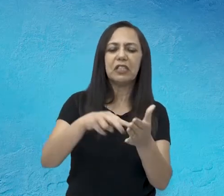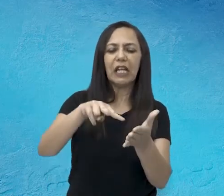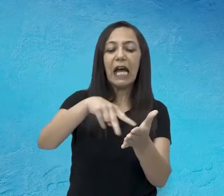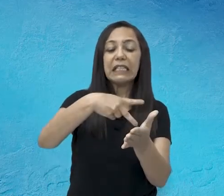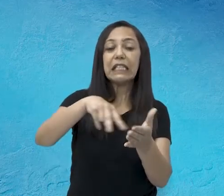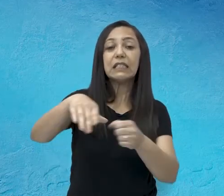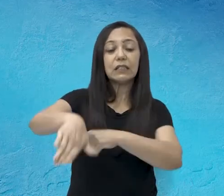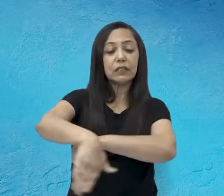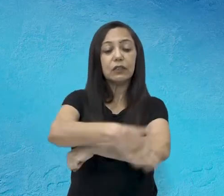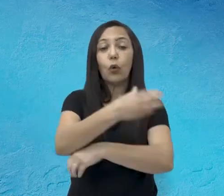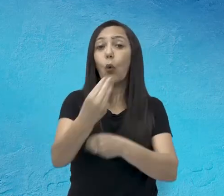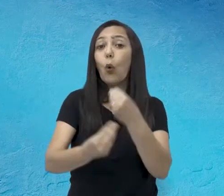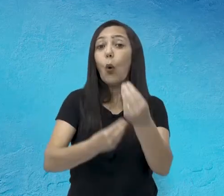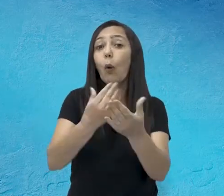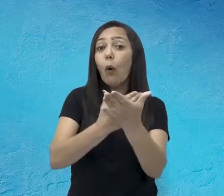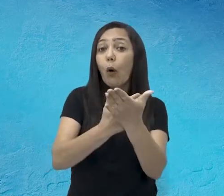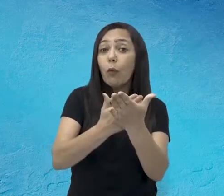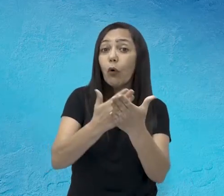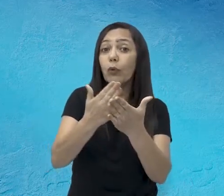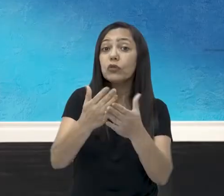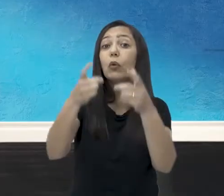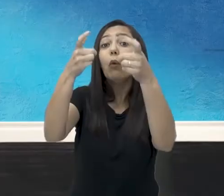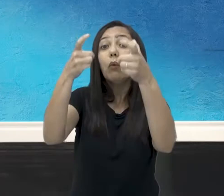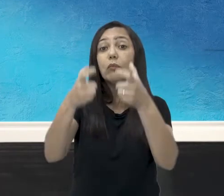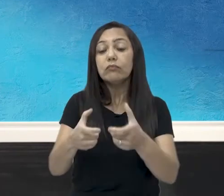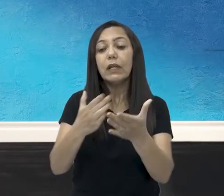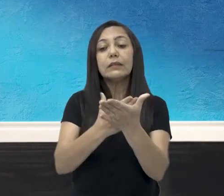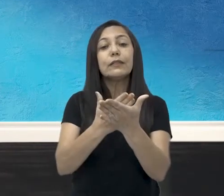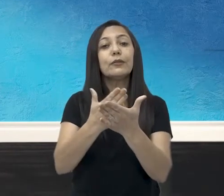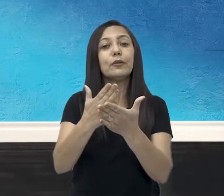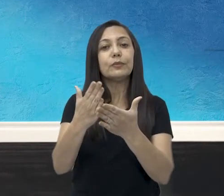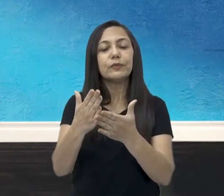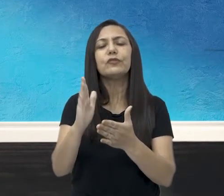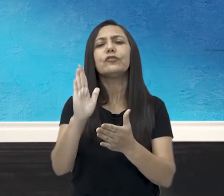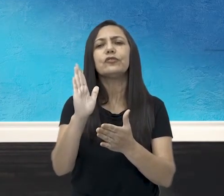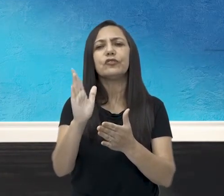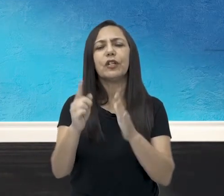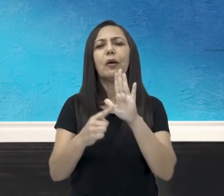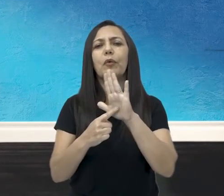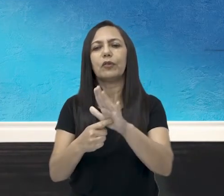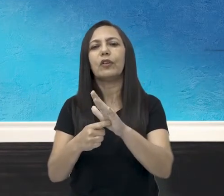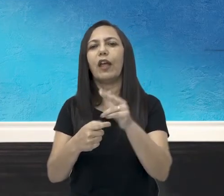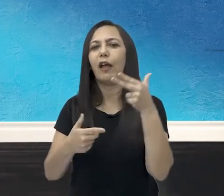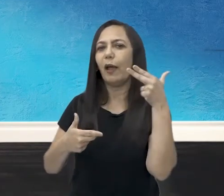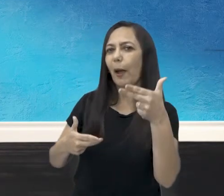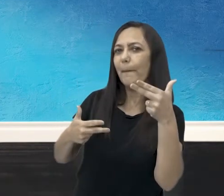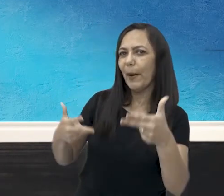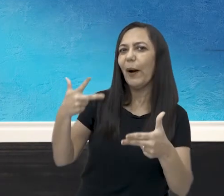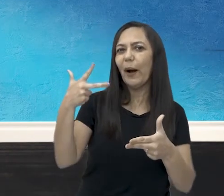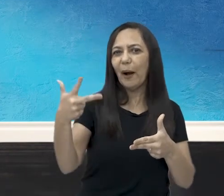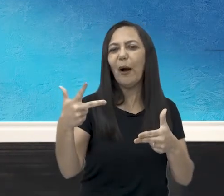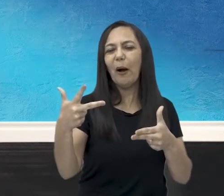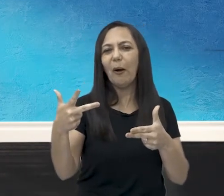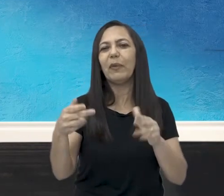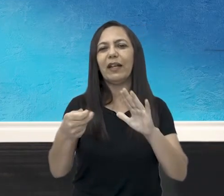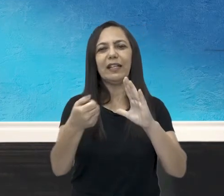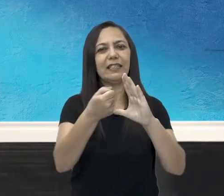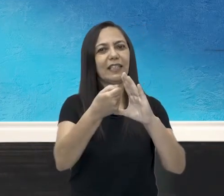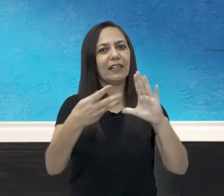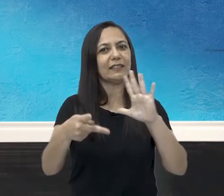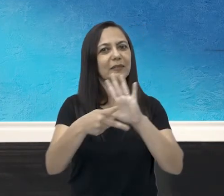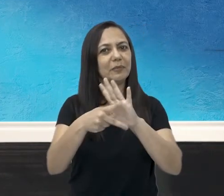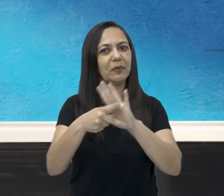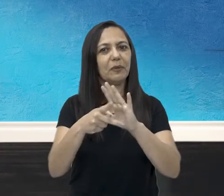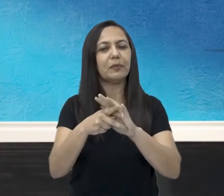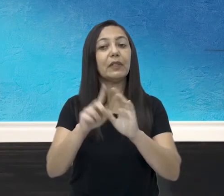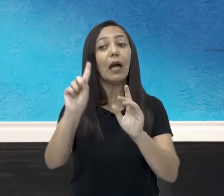ver o que é street dance, onde ele surgiu, como surgiu. A gente viu o hip-hop,